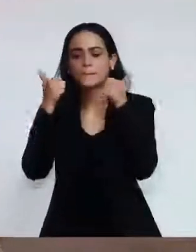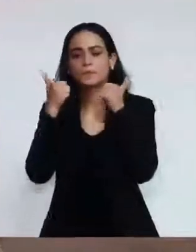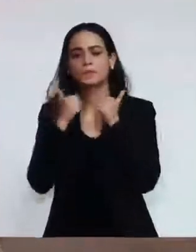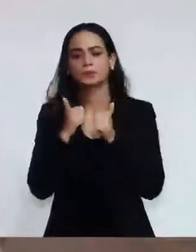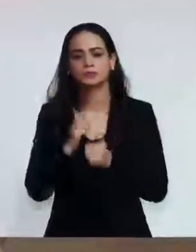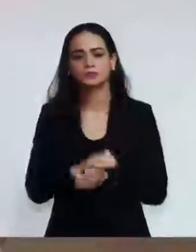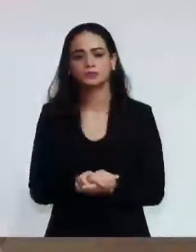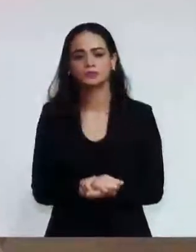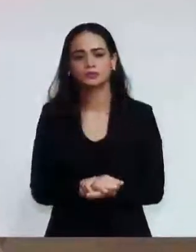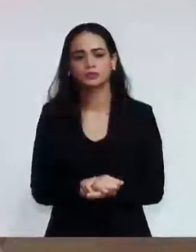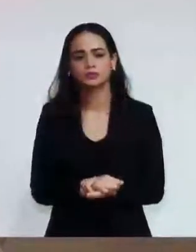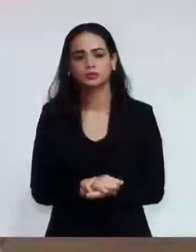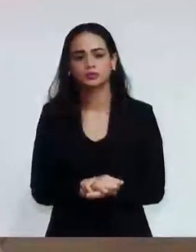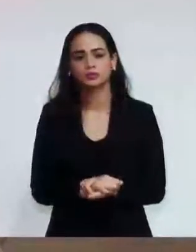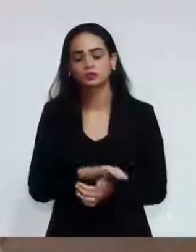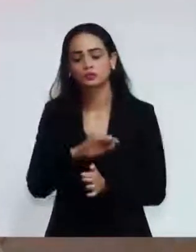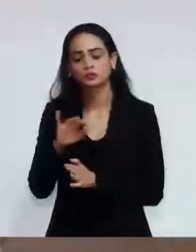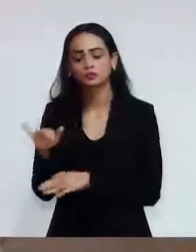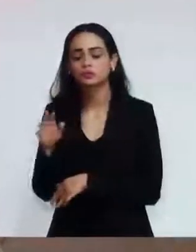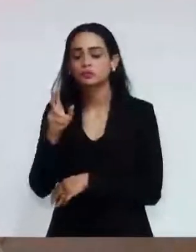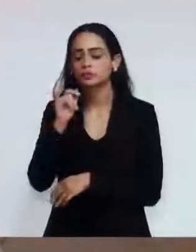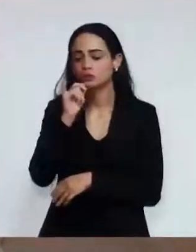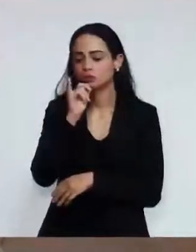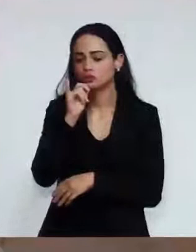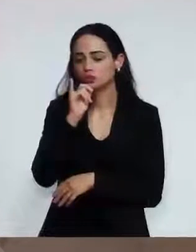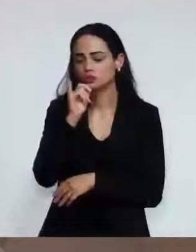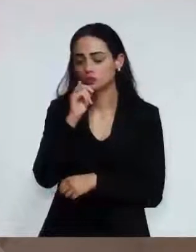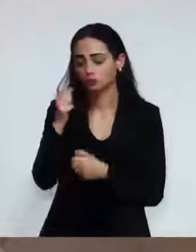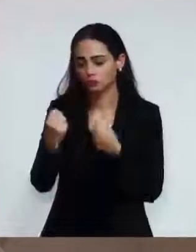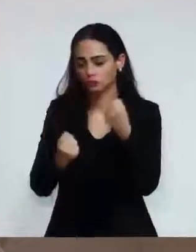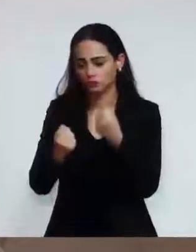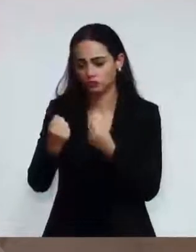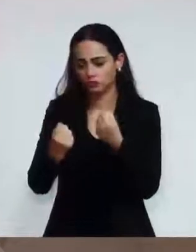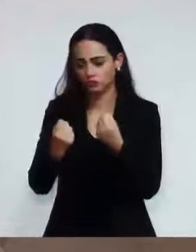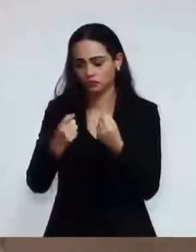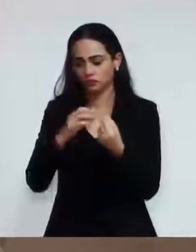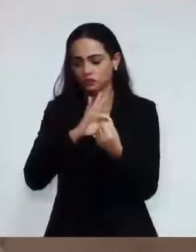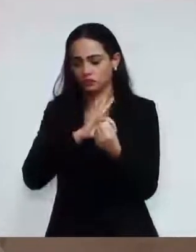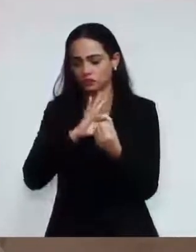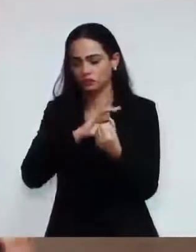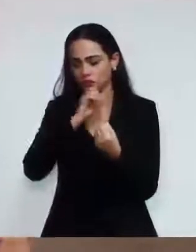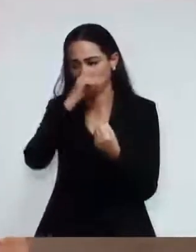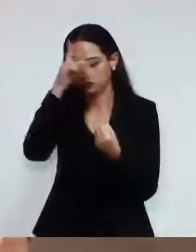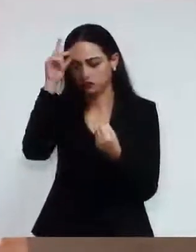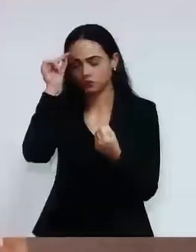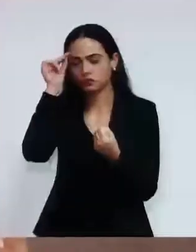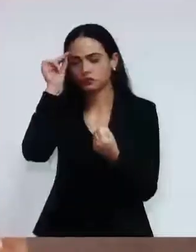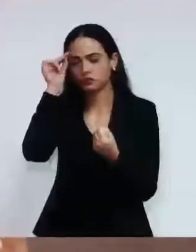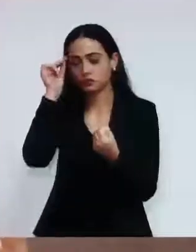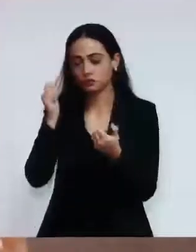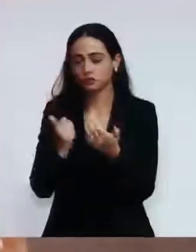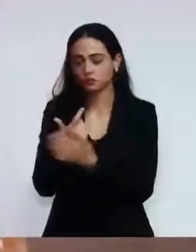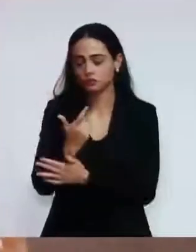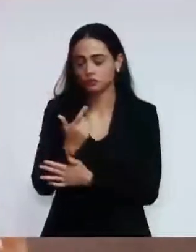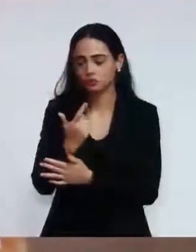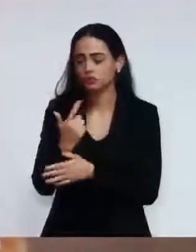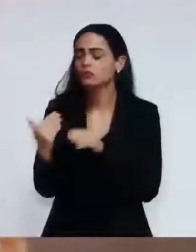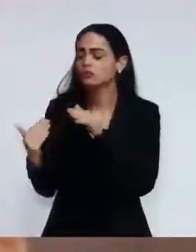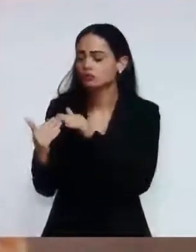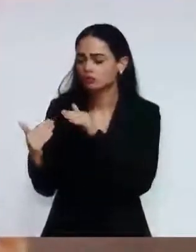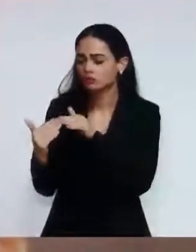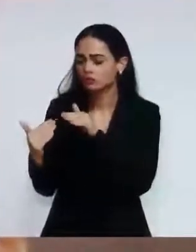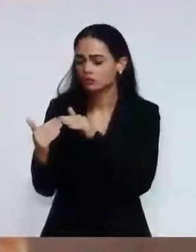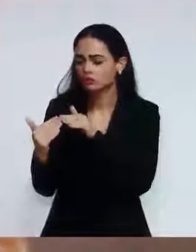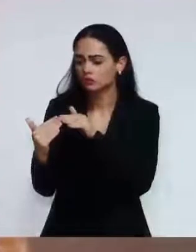Quanto à compra da viatura que o senhor comentou aqui, vereador, a viatura que foi exposta, o preço também acho que está elevado. Concordo